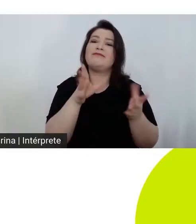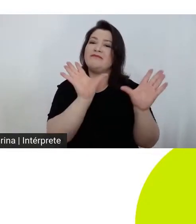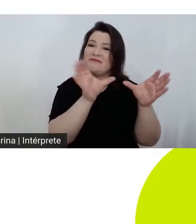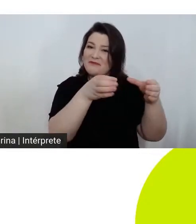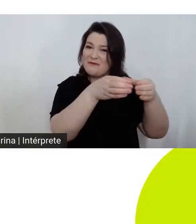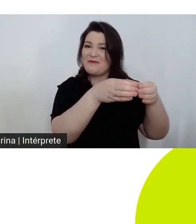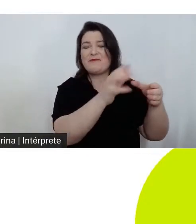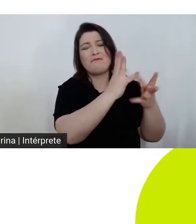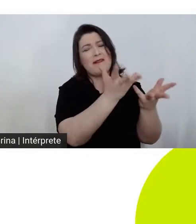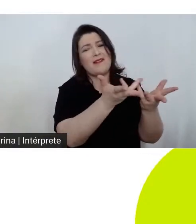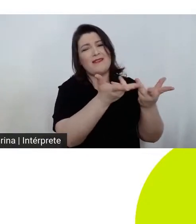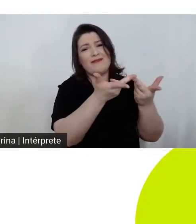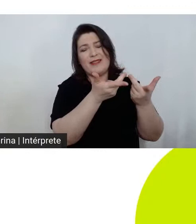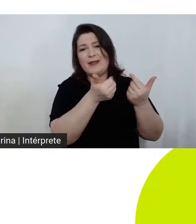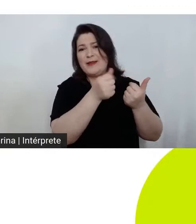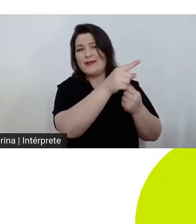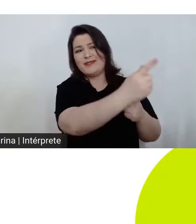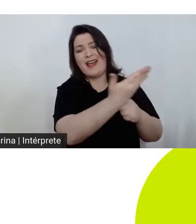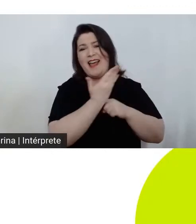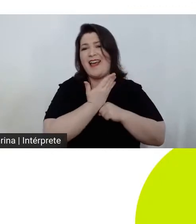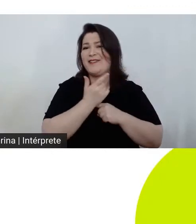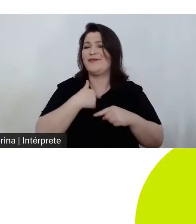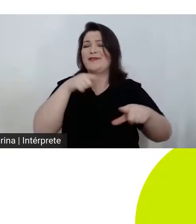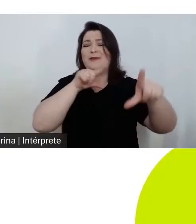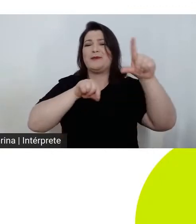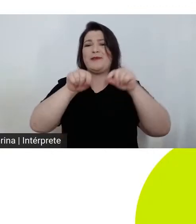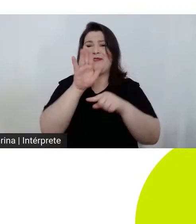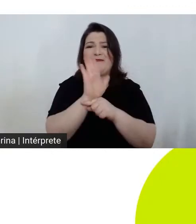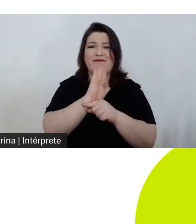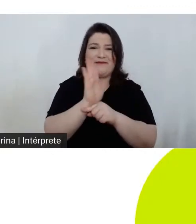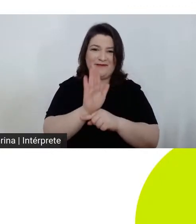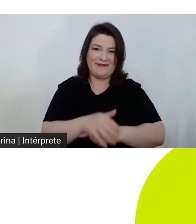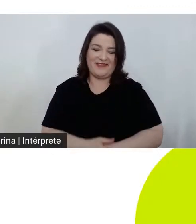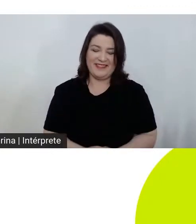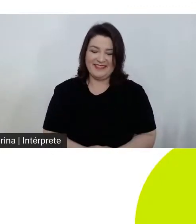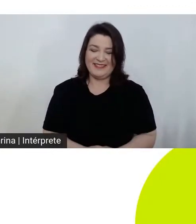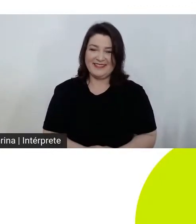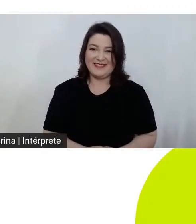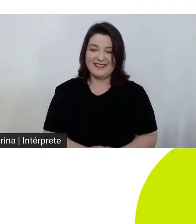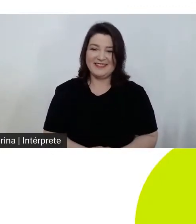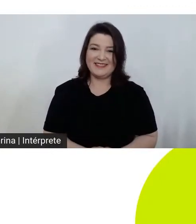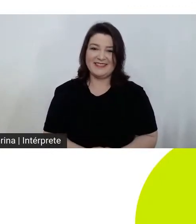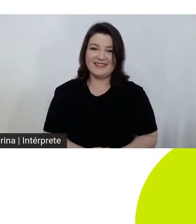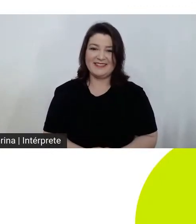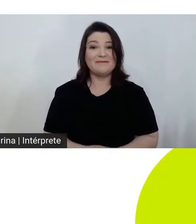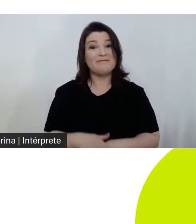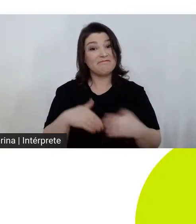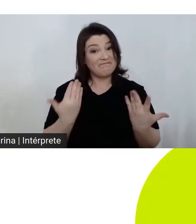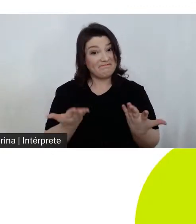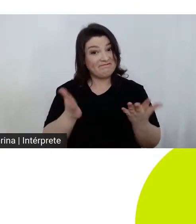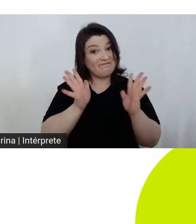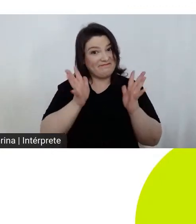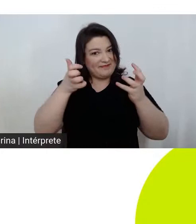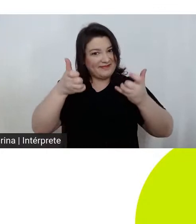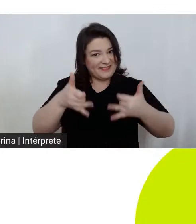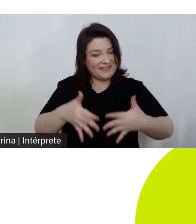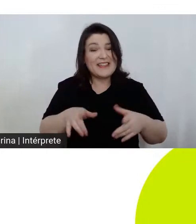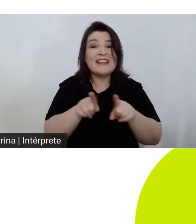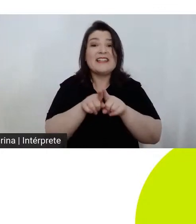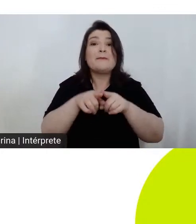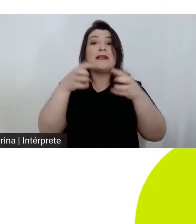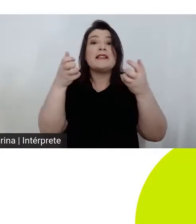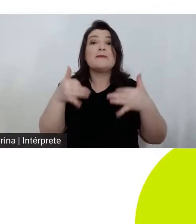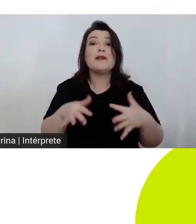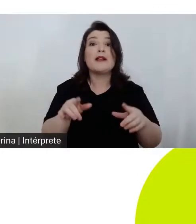maravilhoso em me ajudar na escolha. Bom, dizendo isso, quero dizer também que hoje